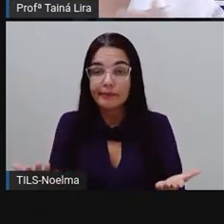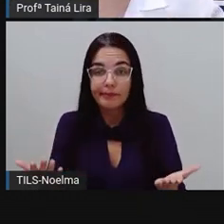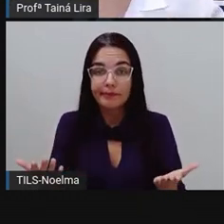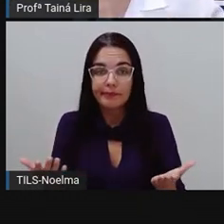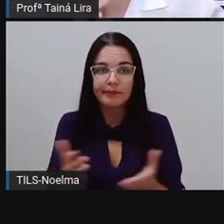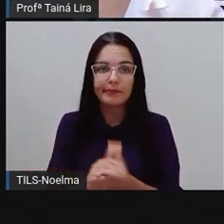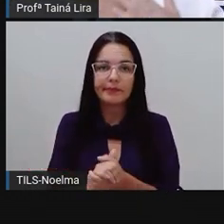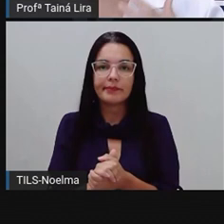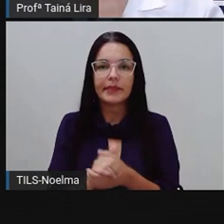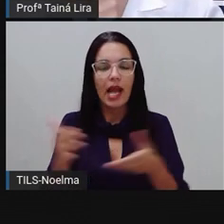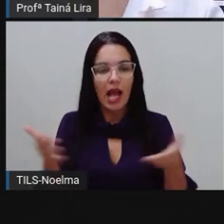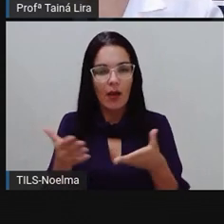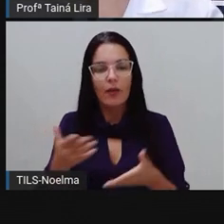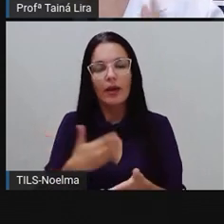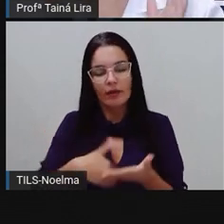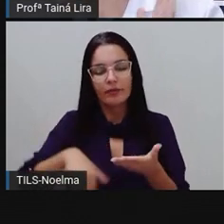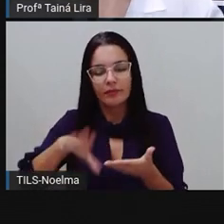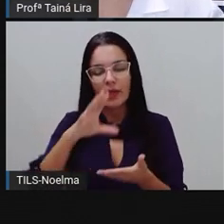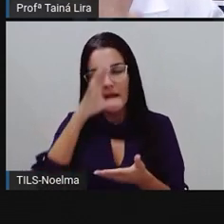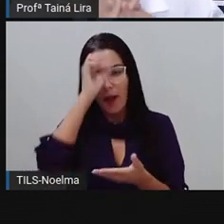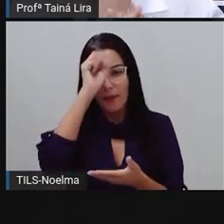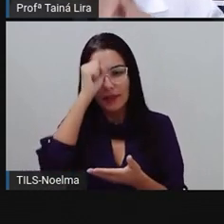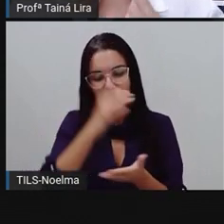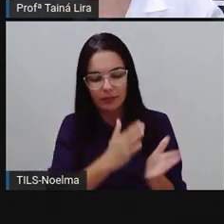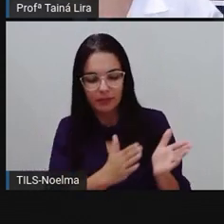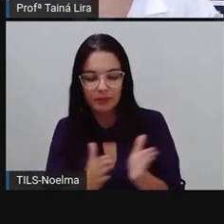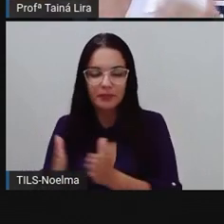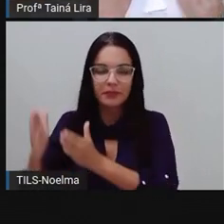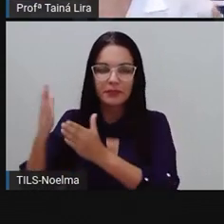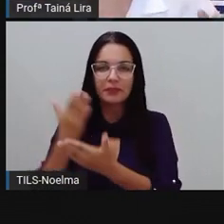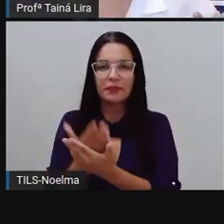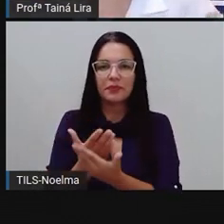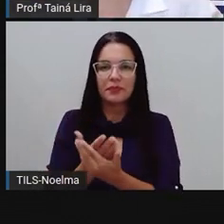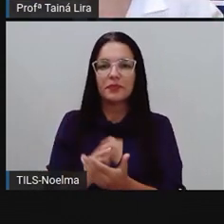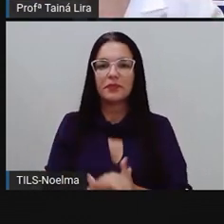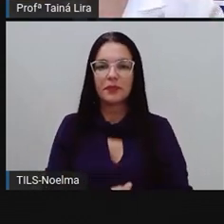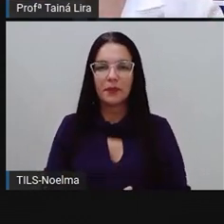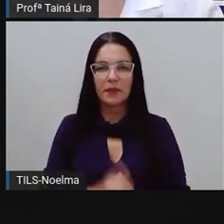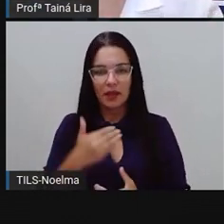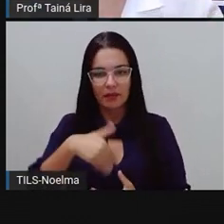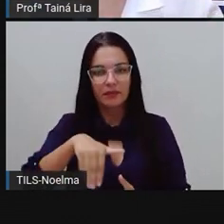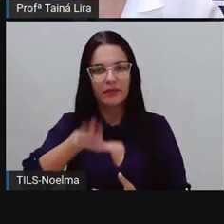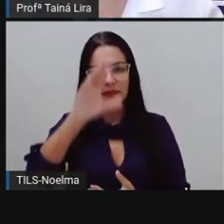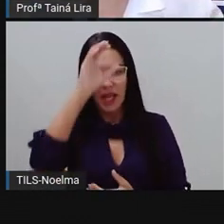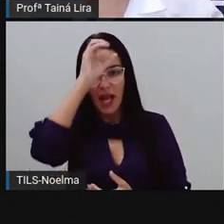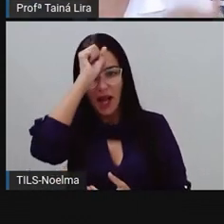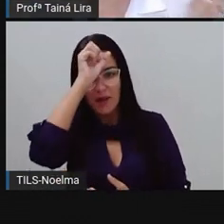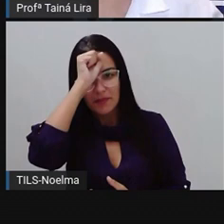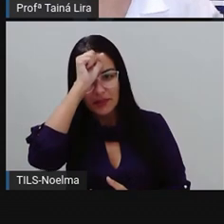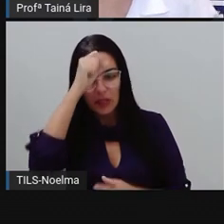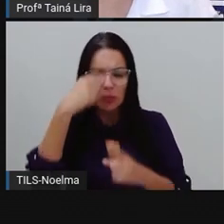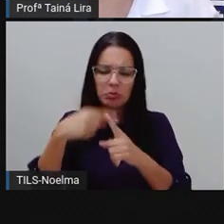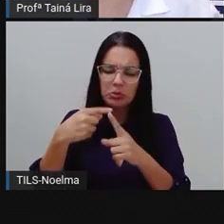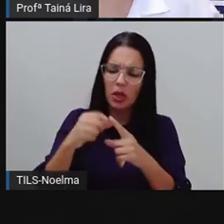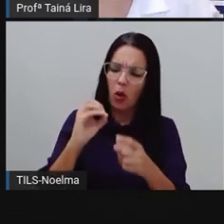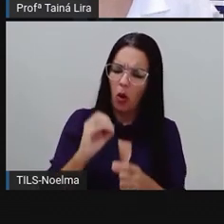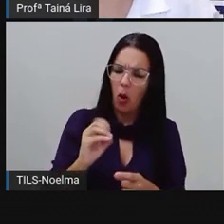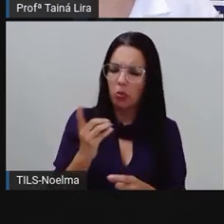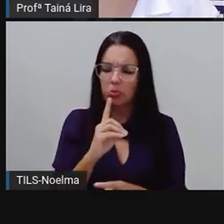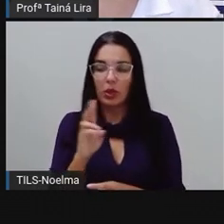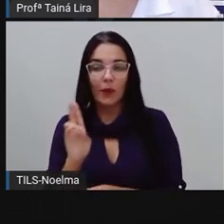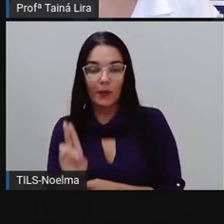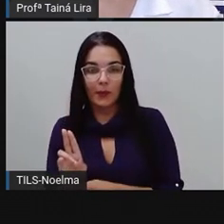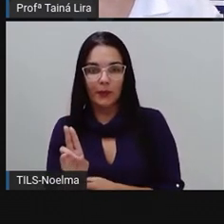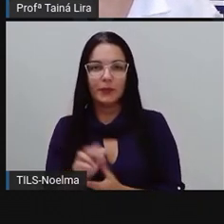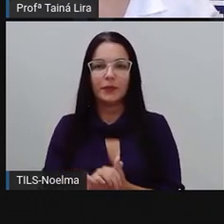Então, nós vamos ver aí no decorrer da aula. A gente vai descobrir, né? Por que é que ali é um ó e não um u, tá